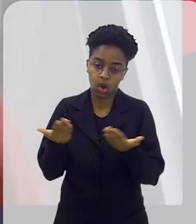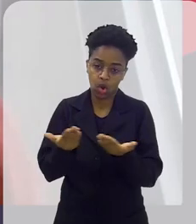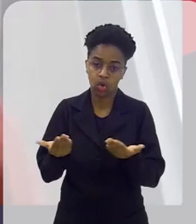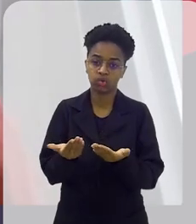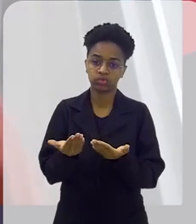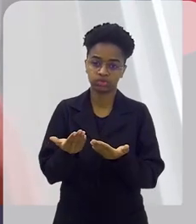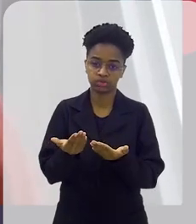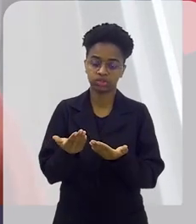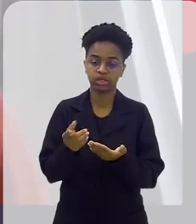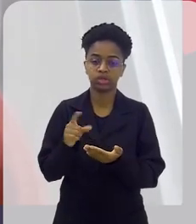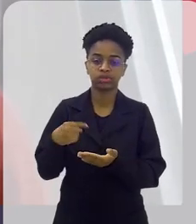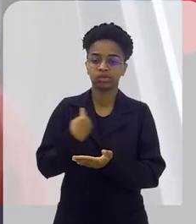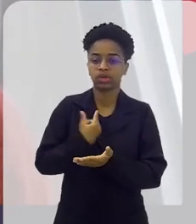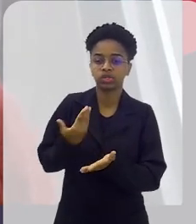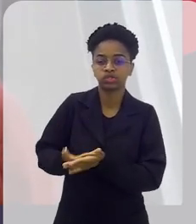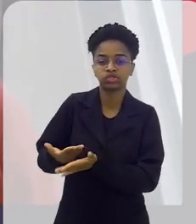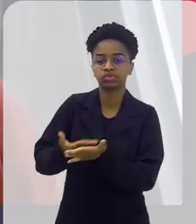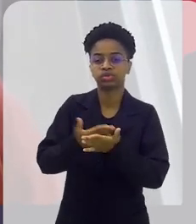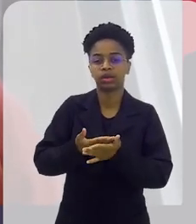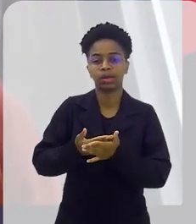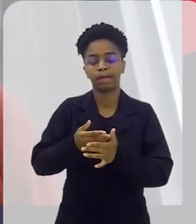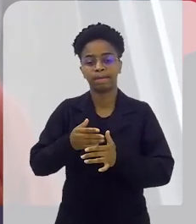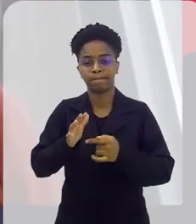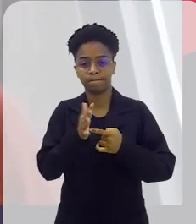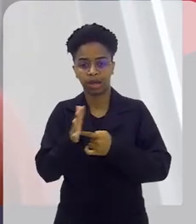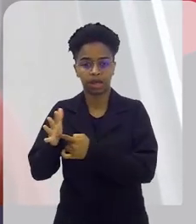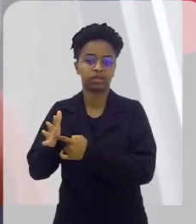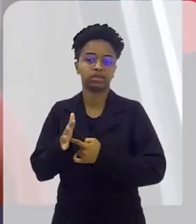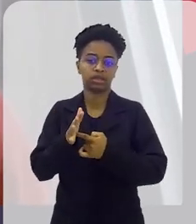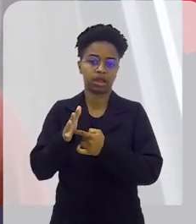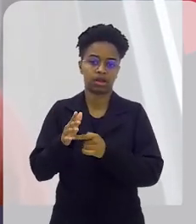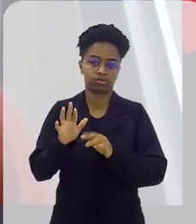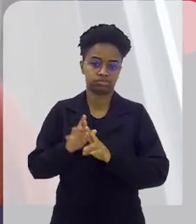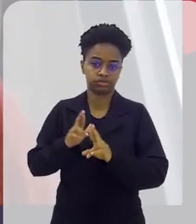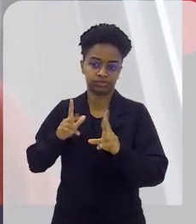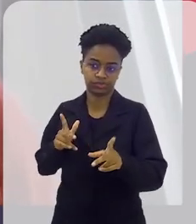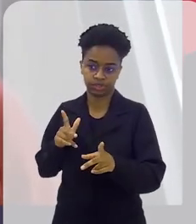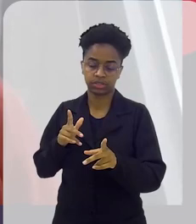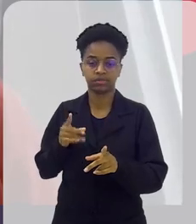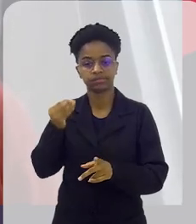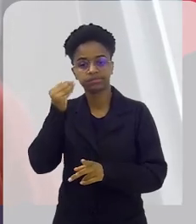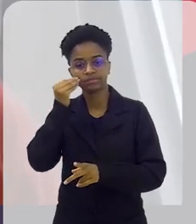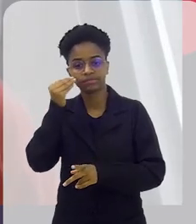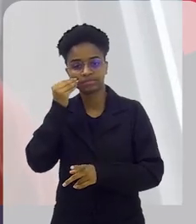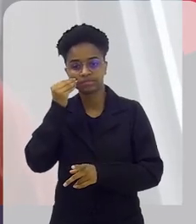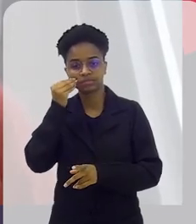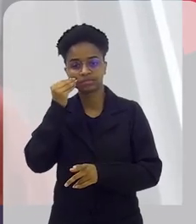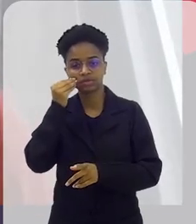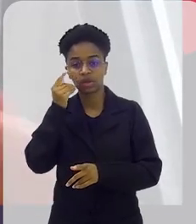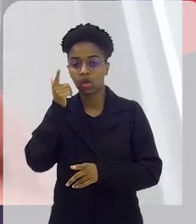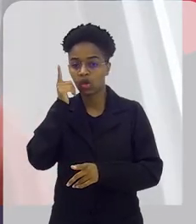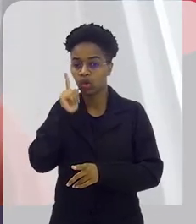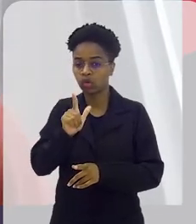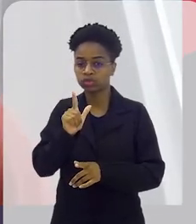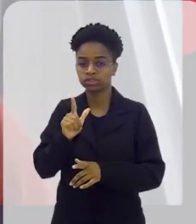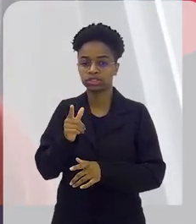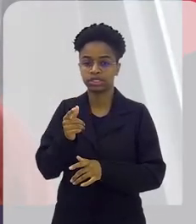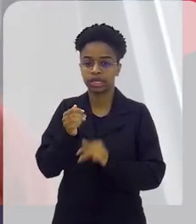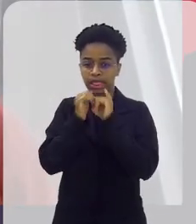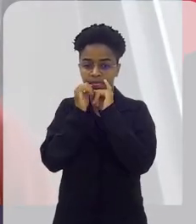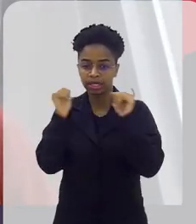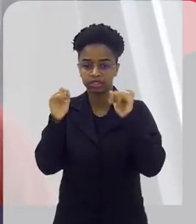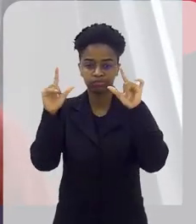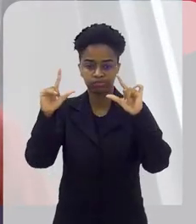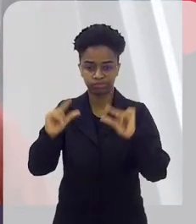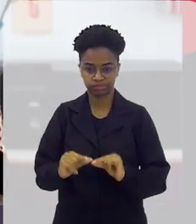E aí, hoje, ele está estudando maquinais alternativos, que ele já levantou, para, justamente, reduzir esse